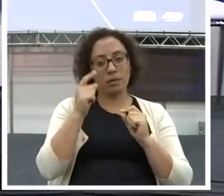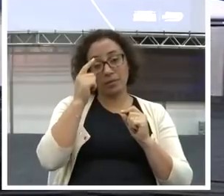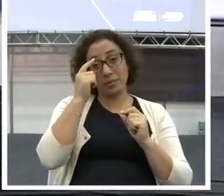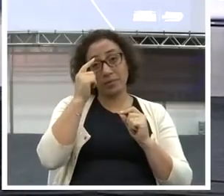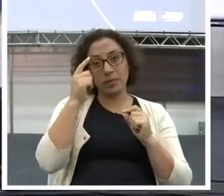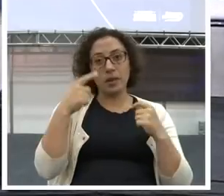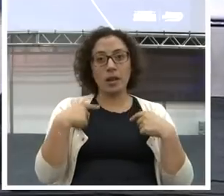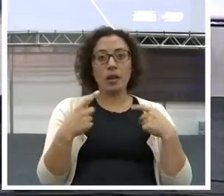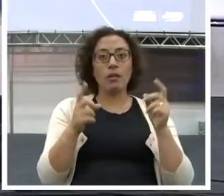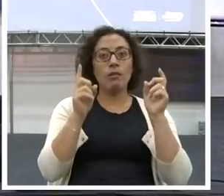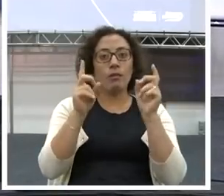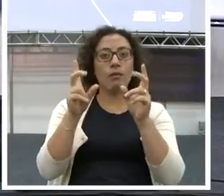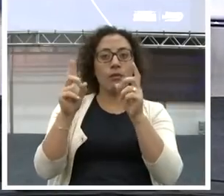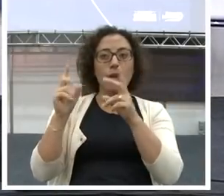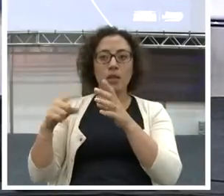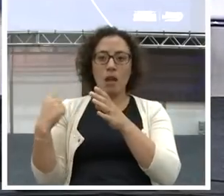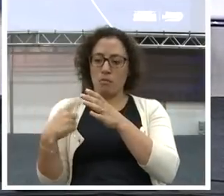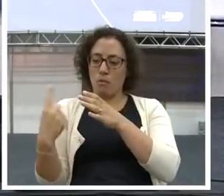Vender shake na rua.